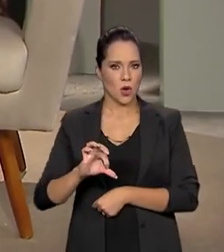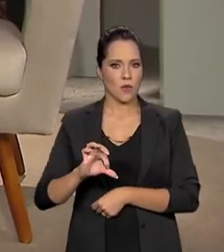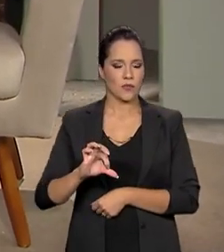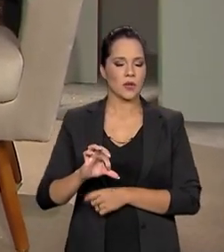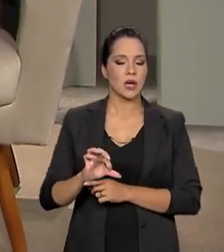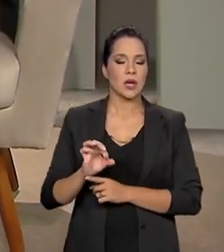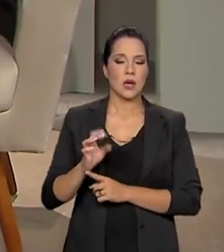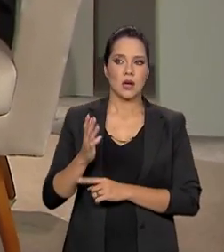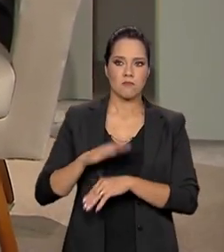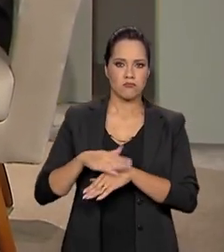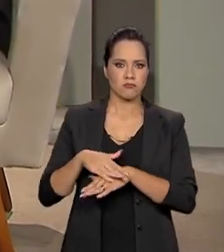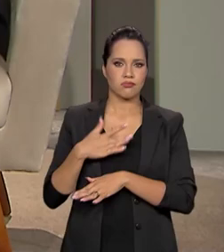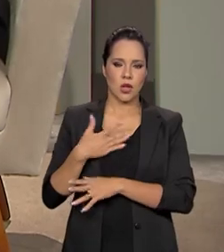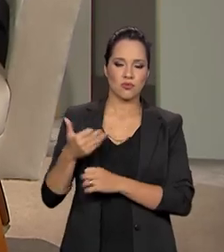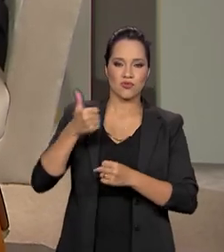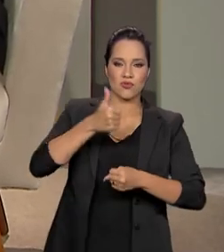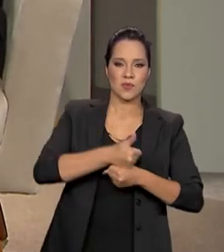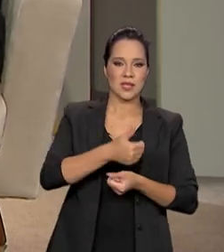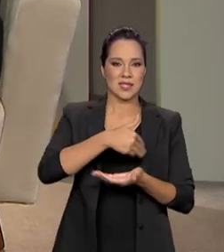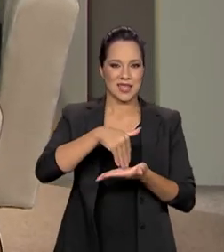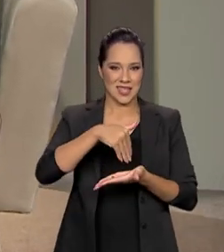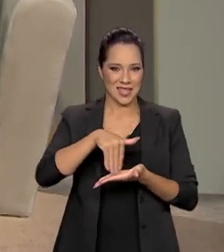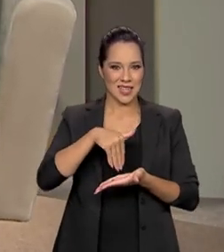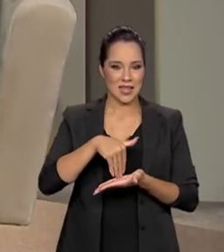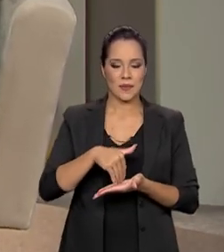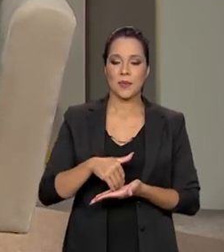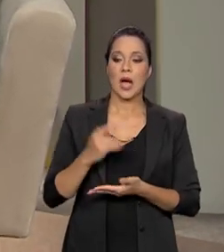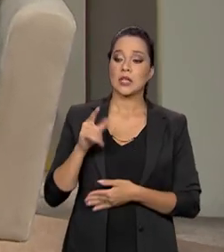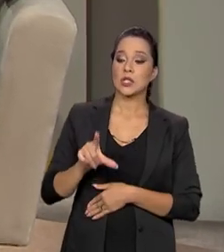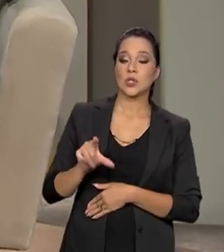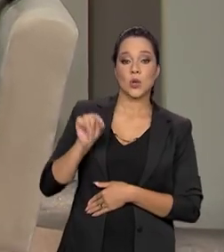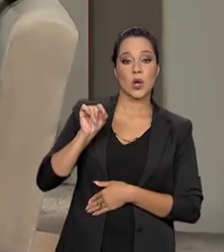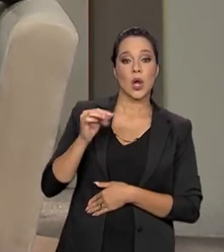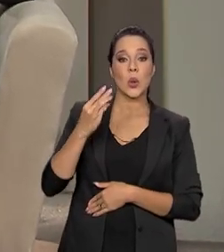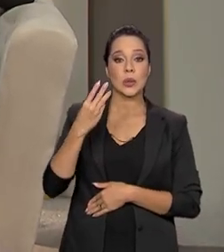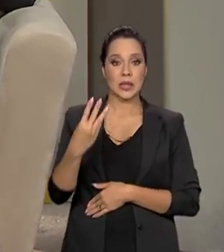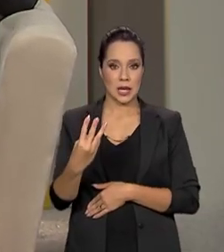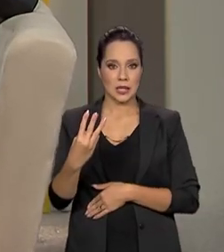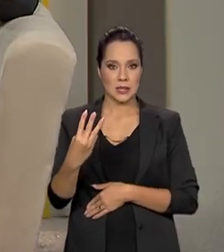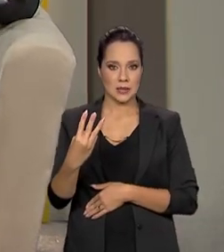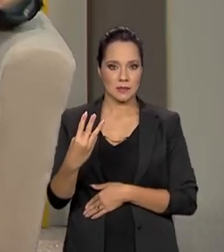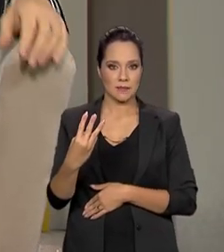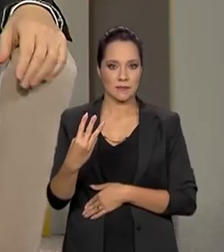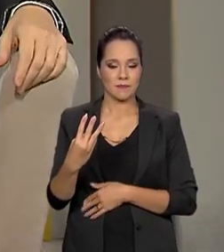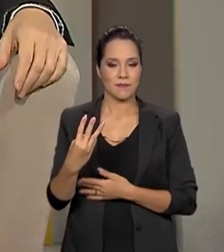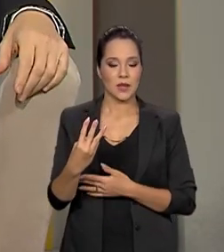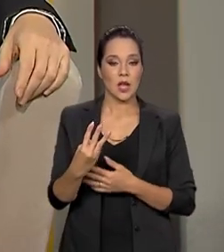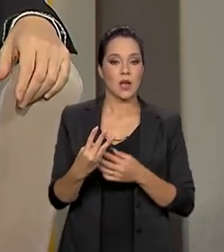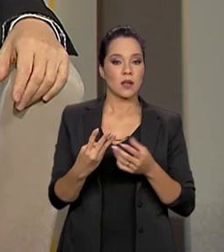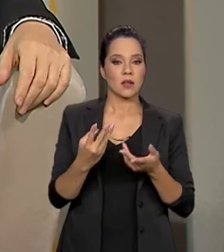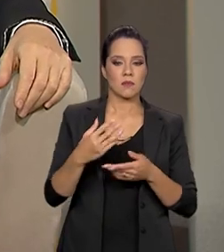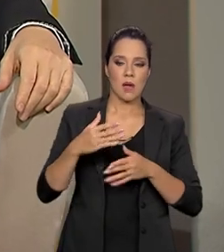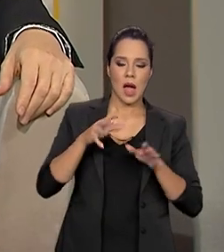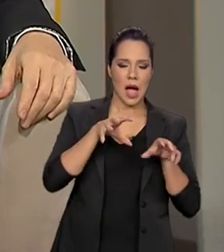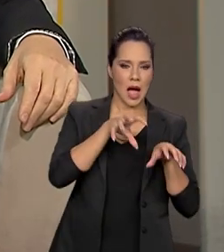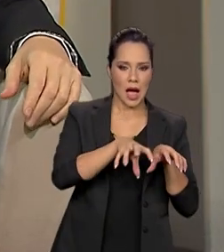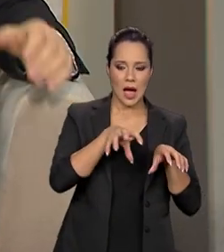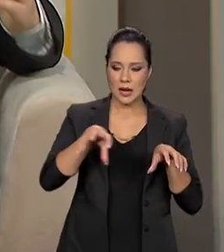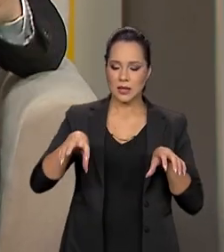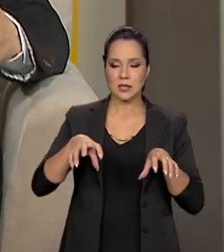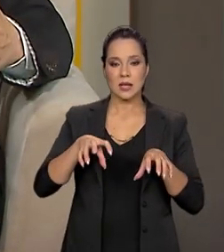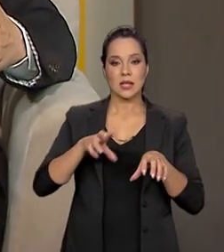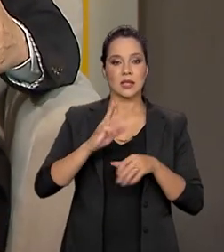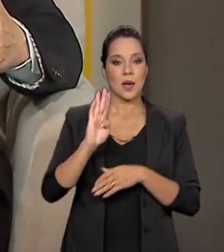eu assumi a secretaria, a gente elegeu três cadeias produtivas da